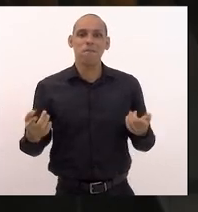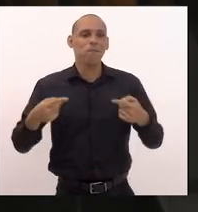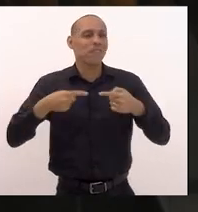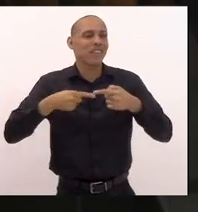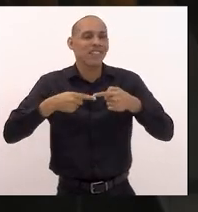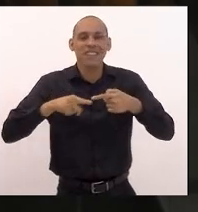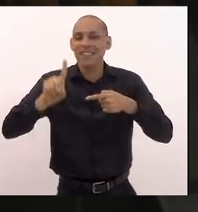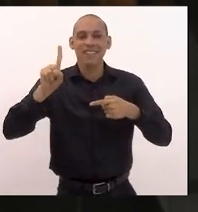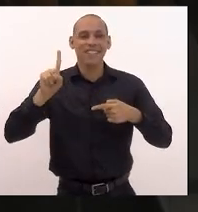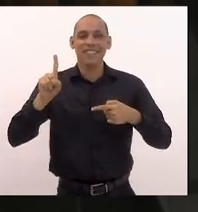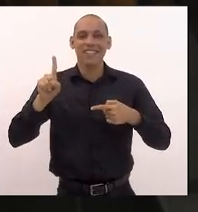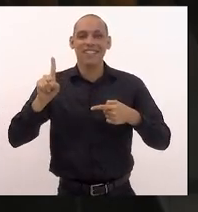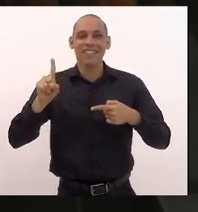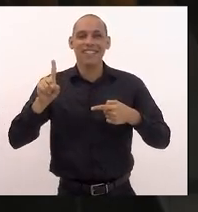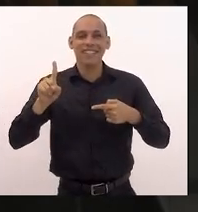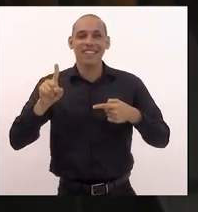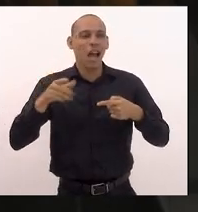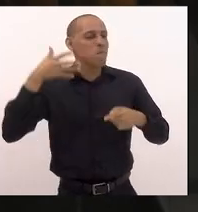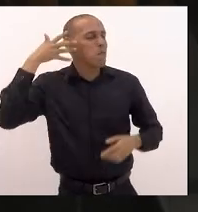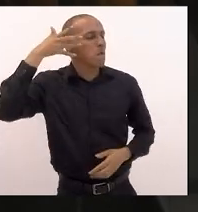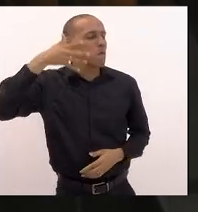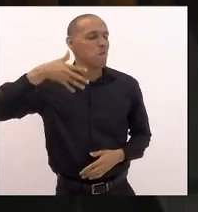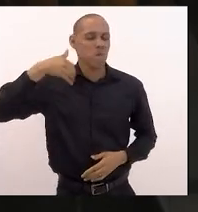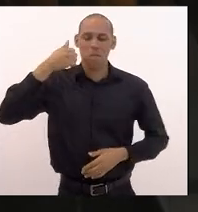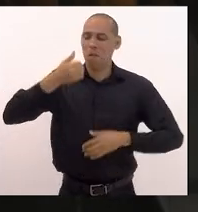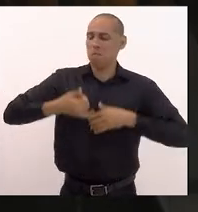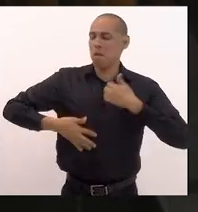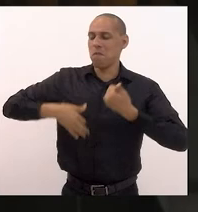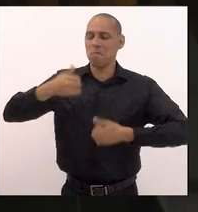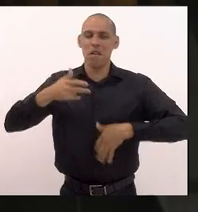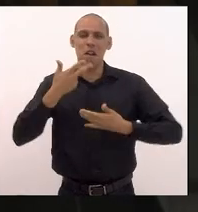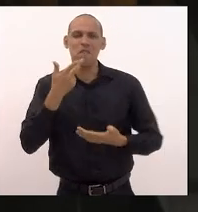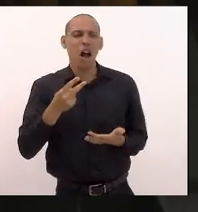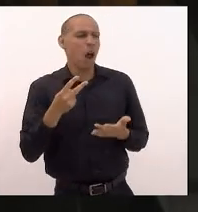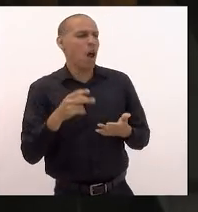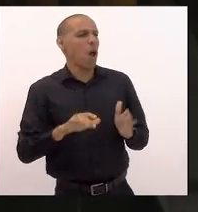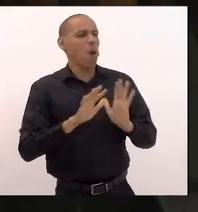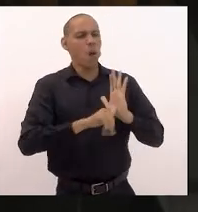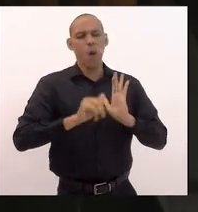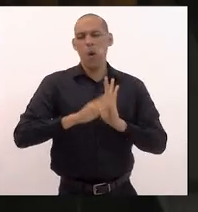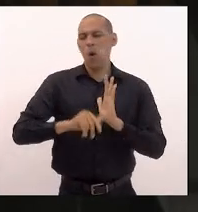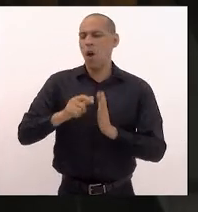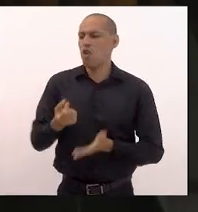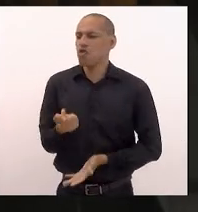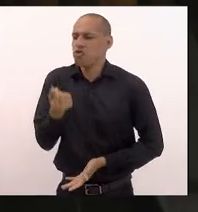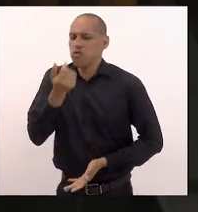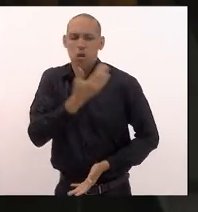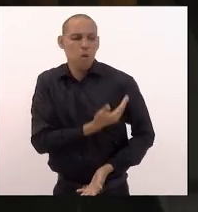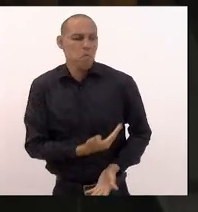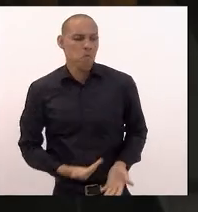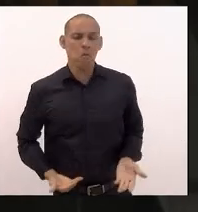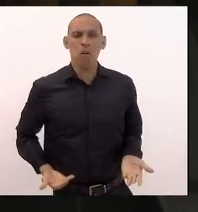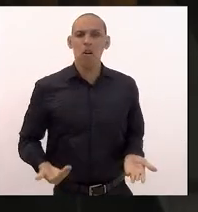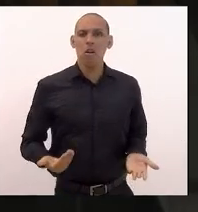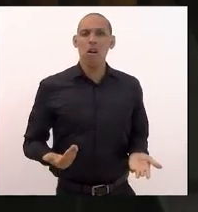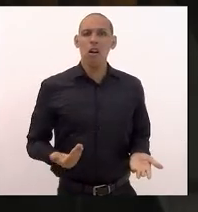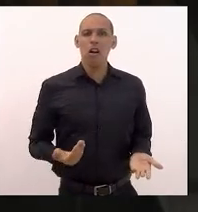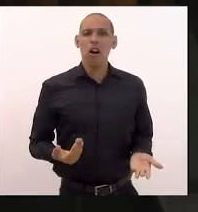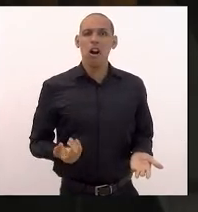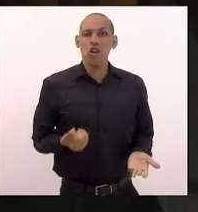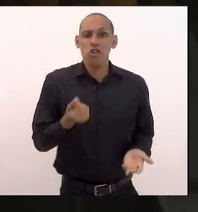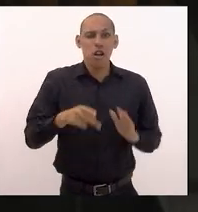ouvir um discurso daqueles que falam em roubadeira do dinheiro público em ver o erário público